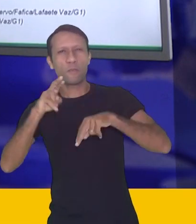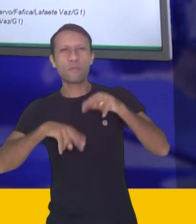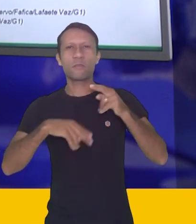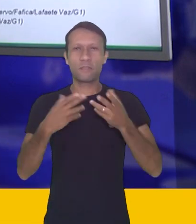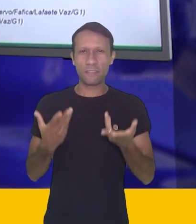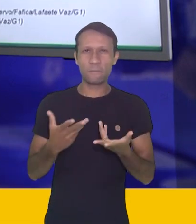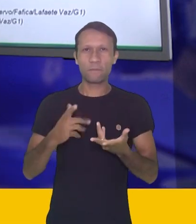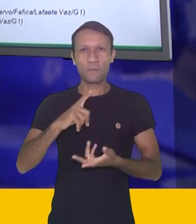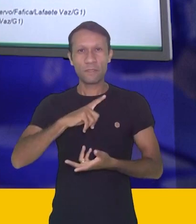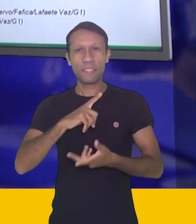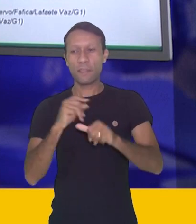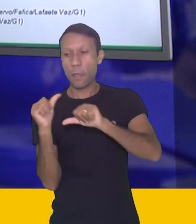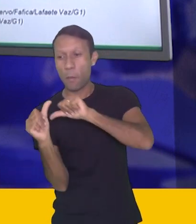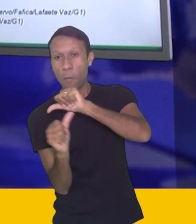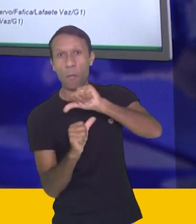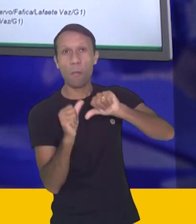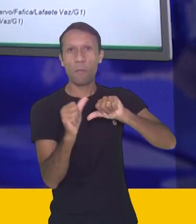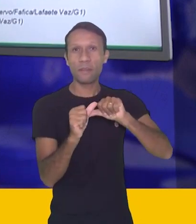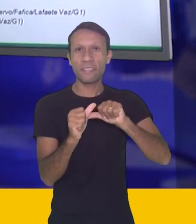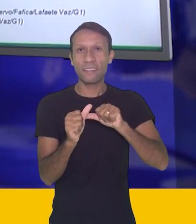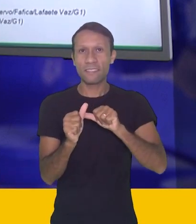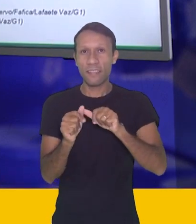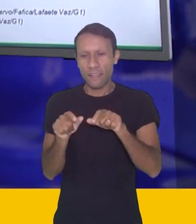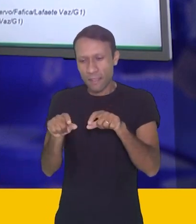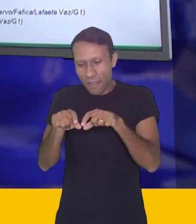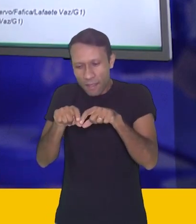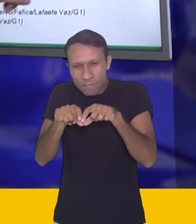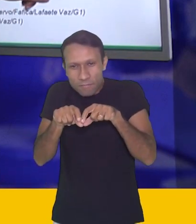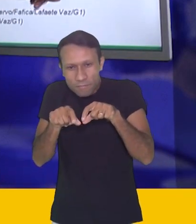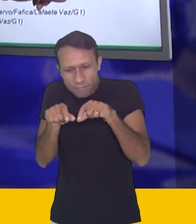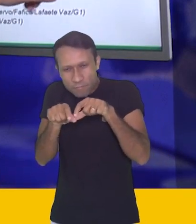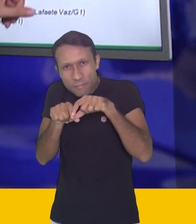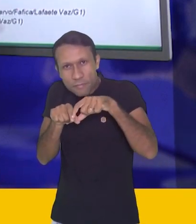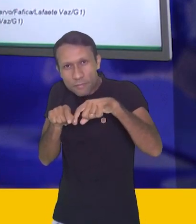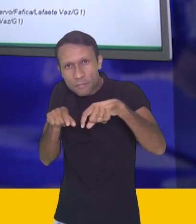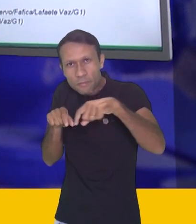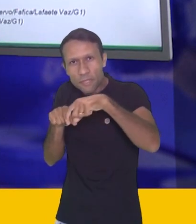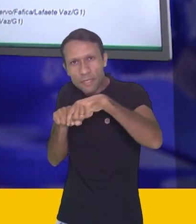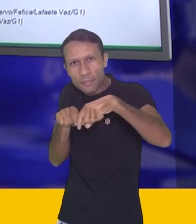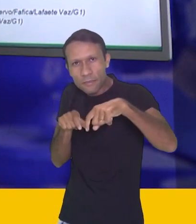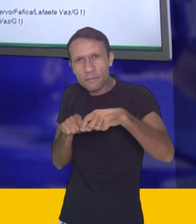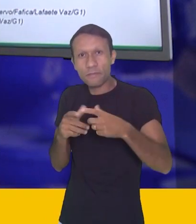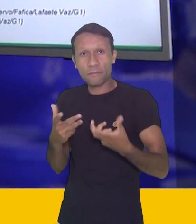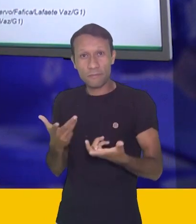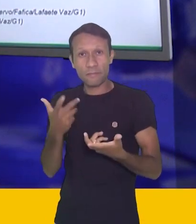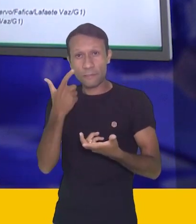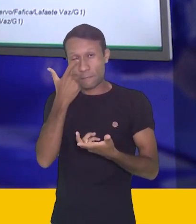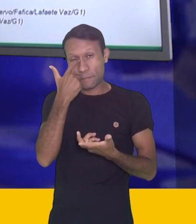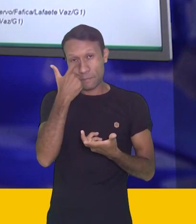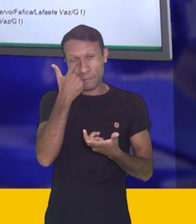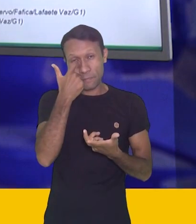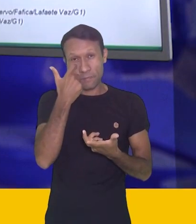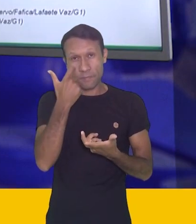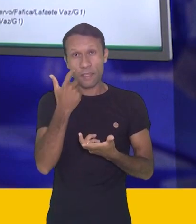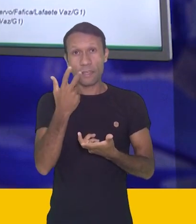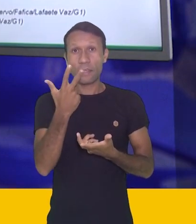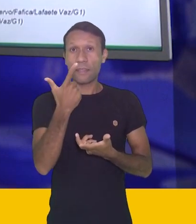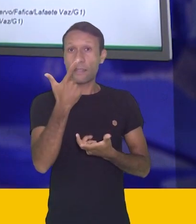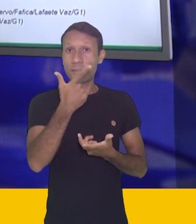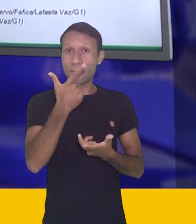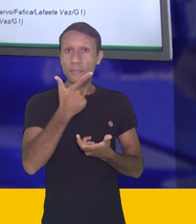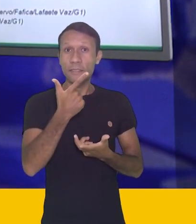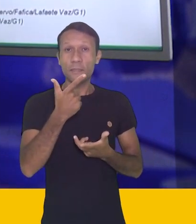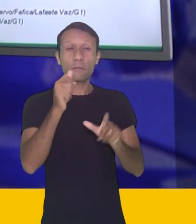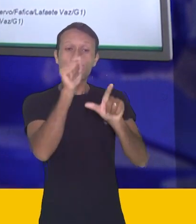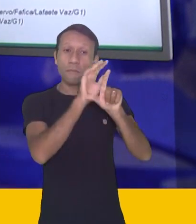tem as ferrovias, as linhas férreas estão aqui muito presentes. Em compensação, nessa segunda imagem você já vai perceber que ela praticamente